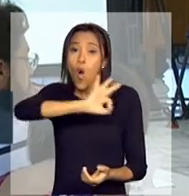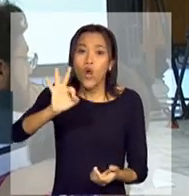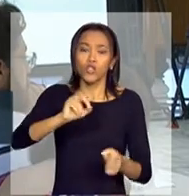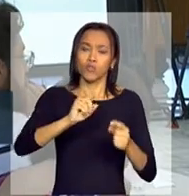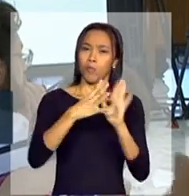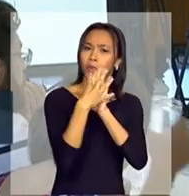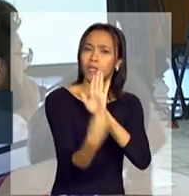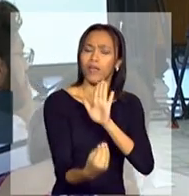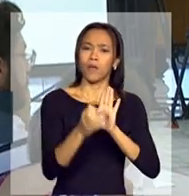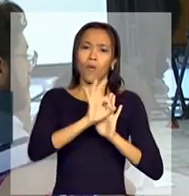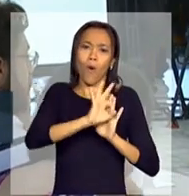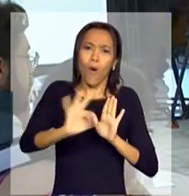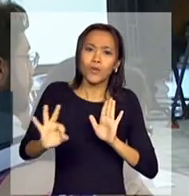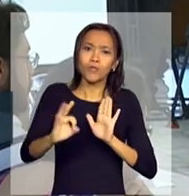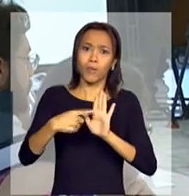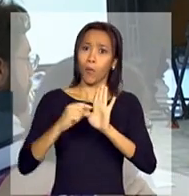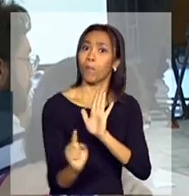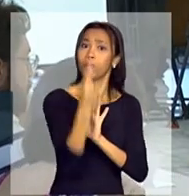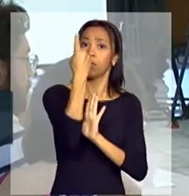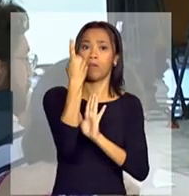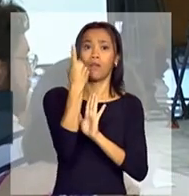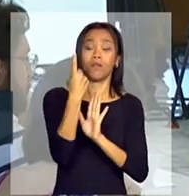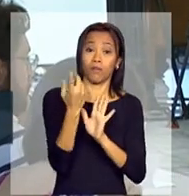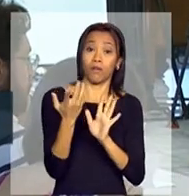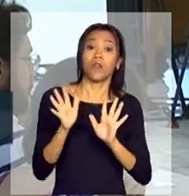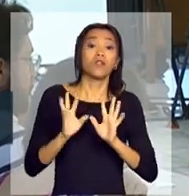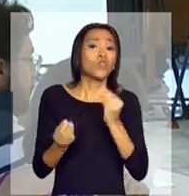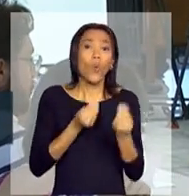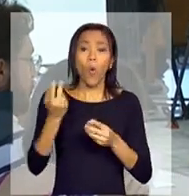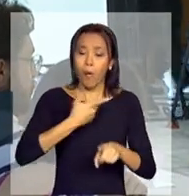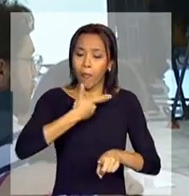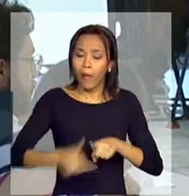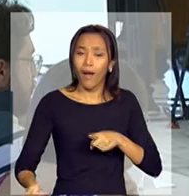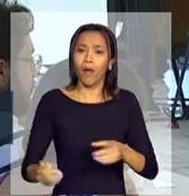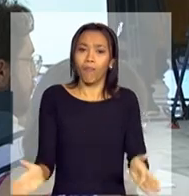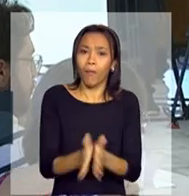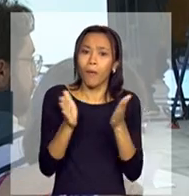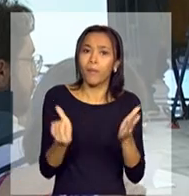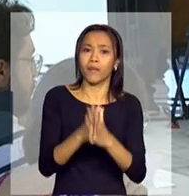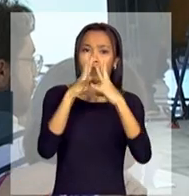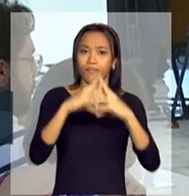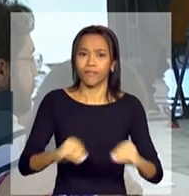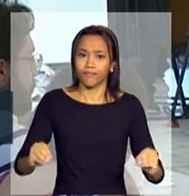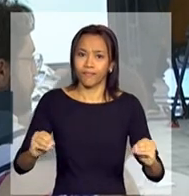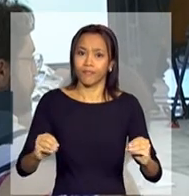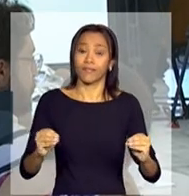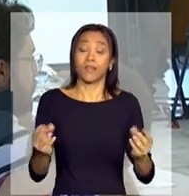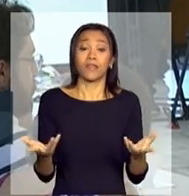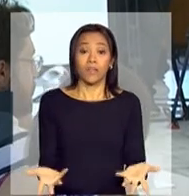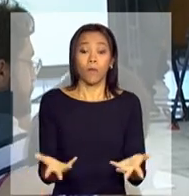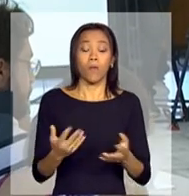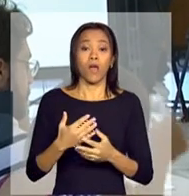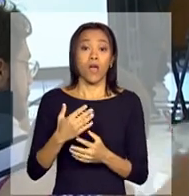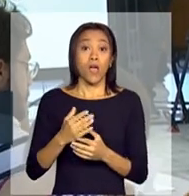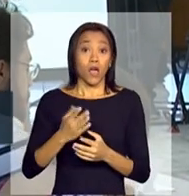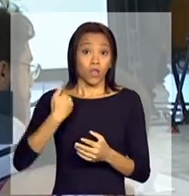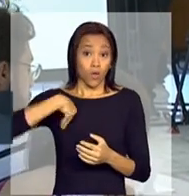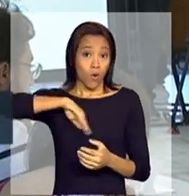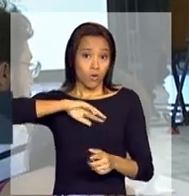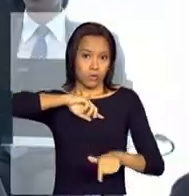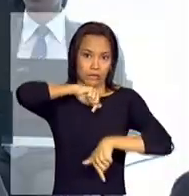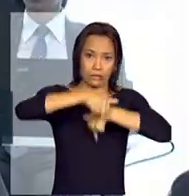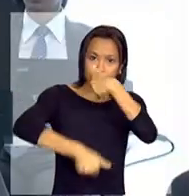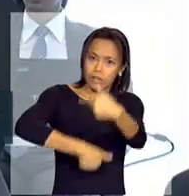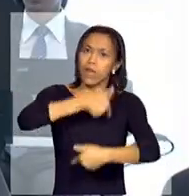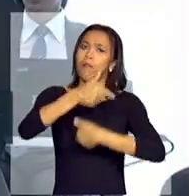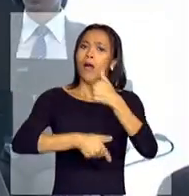modelo, que é um modelo piloto de como superar a miséria em um microgrupo. A grande tarefa para a